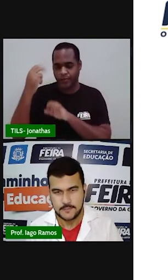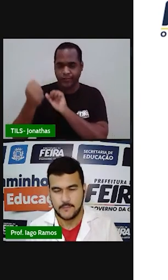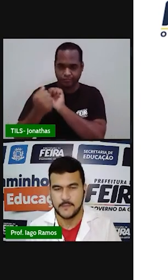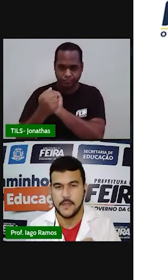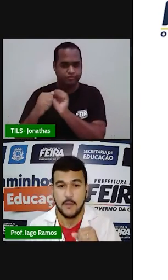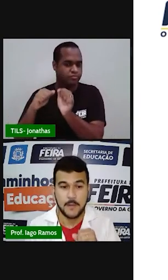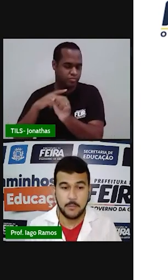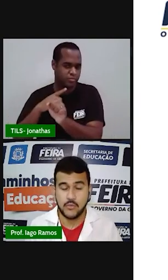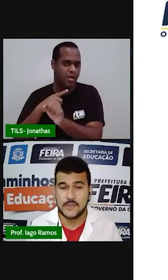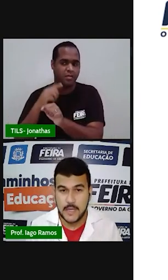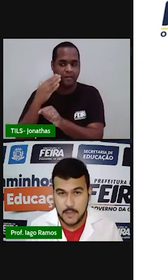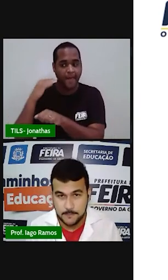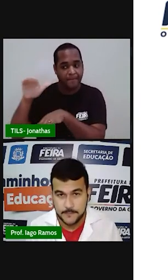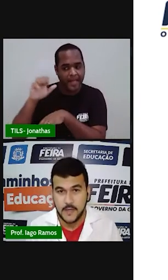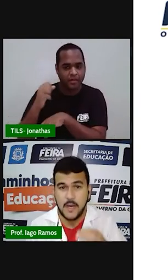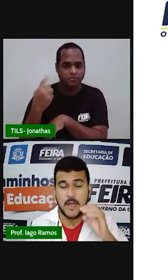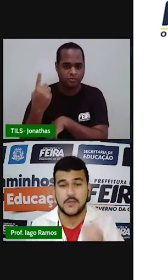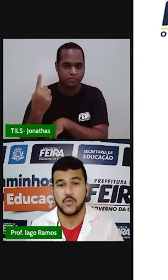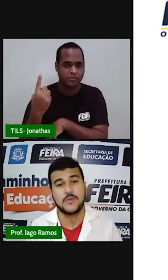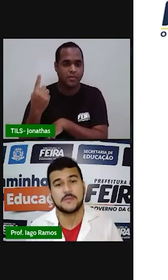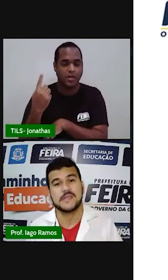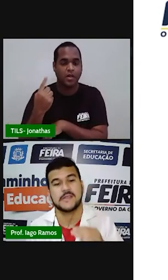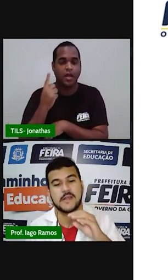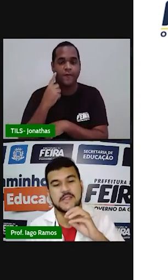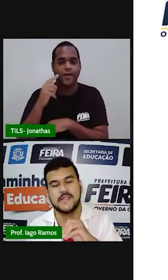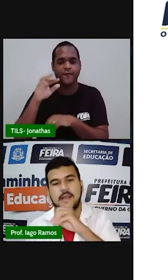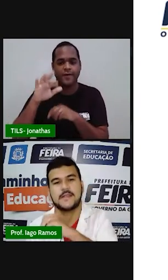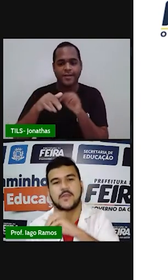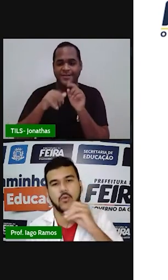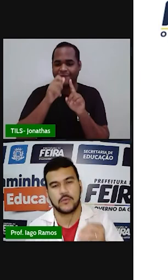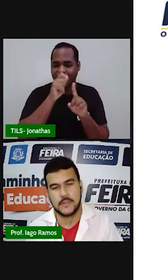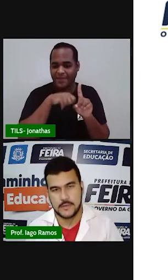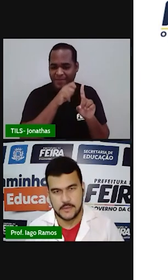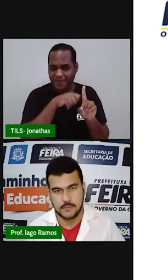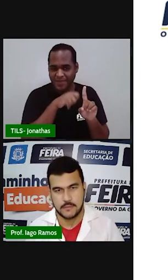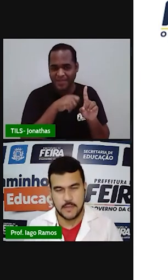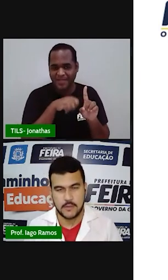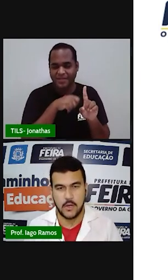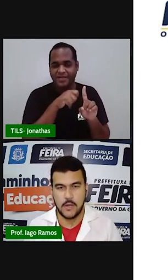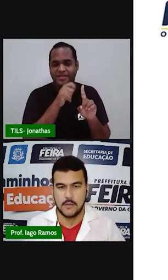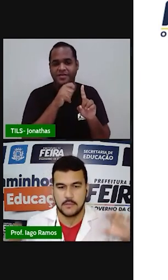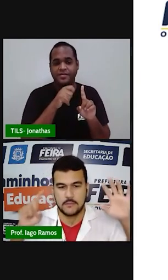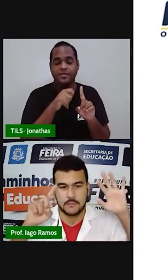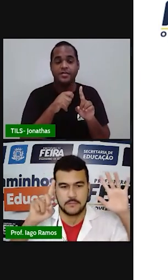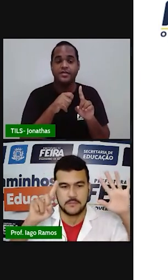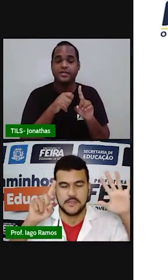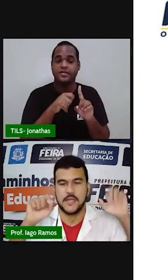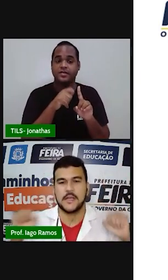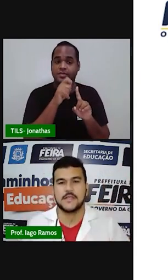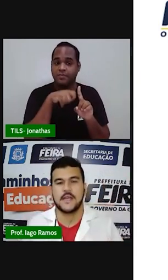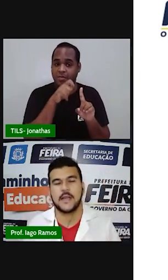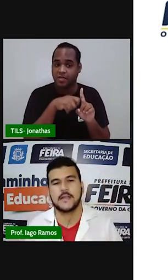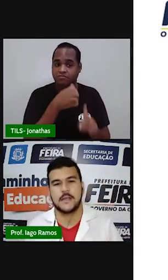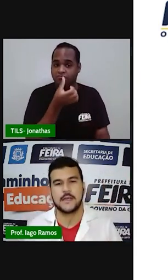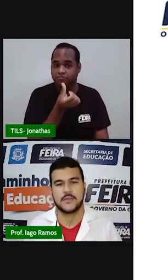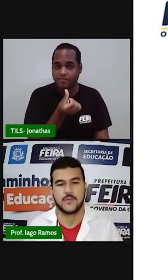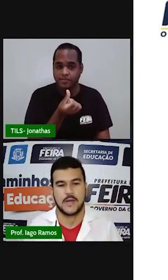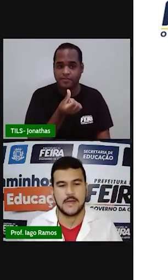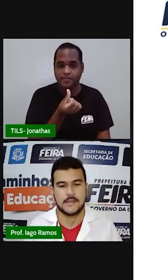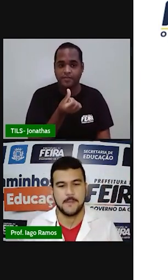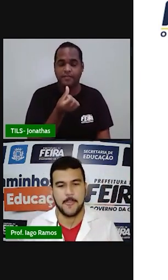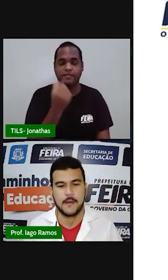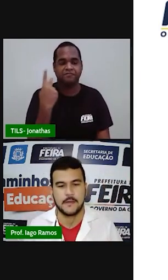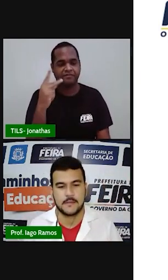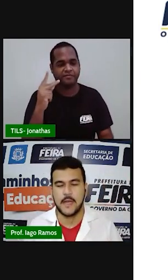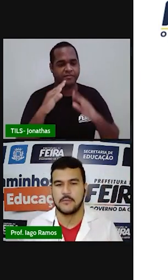para buscar as últimas seis contas de energia elétrica da sua